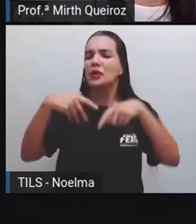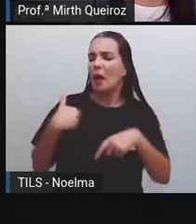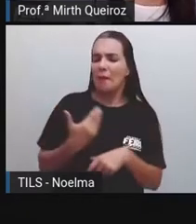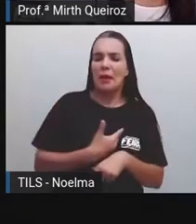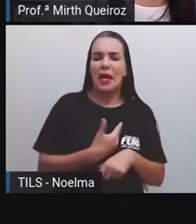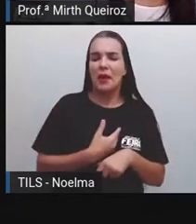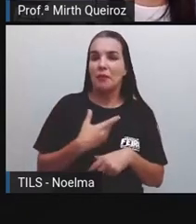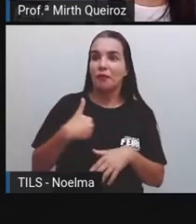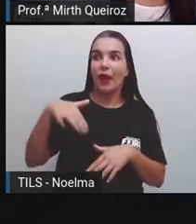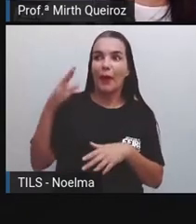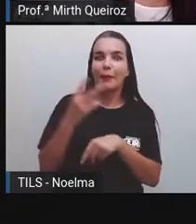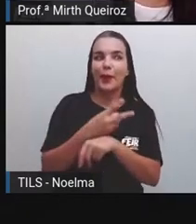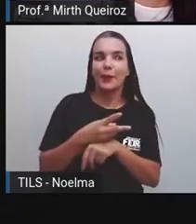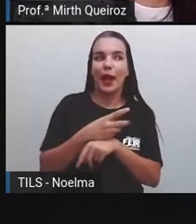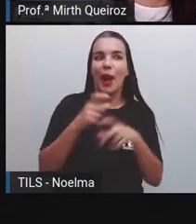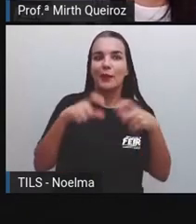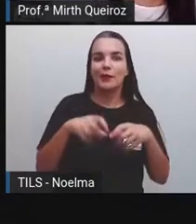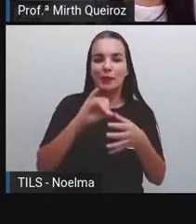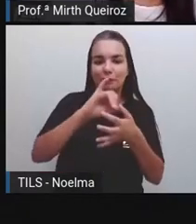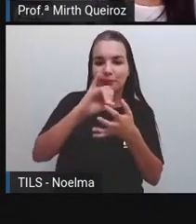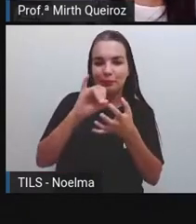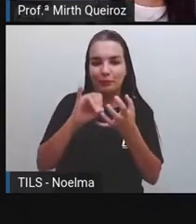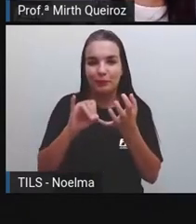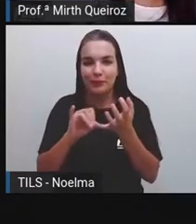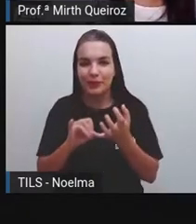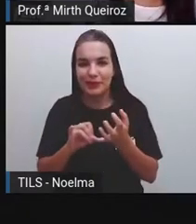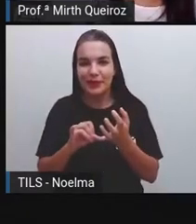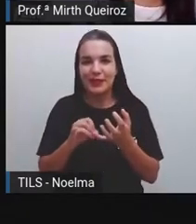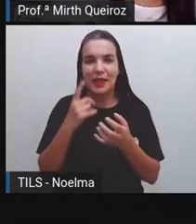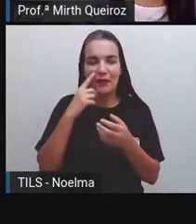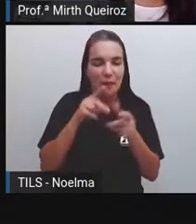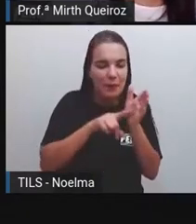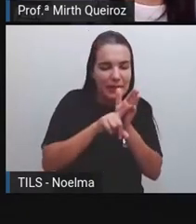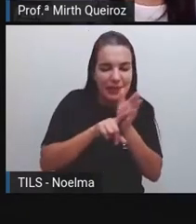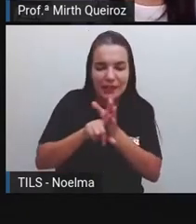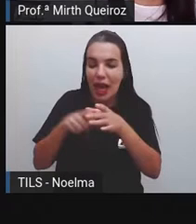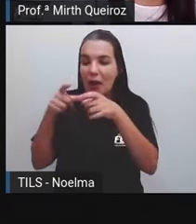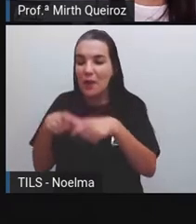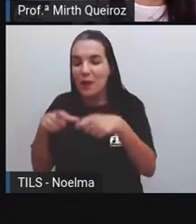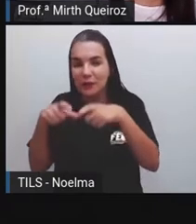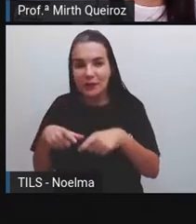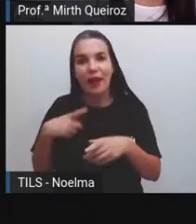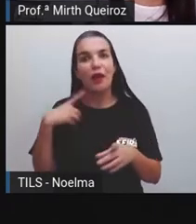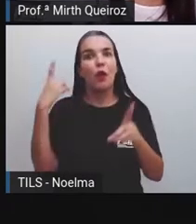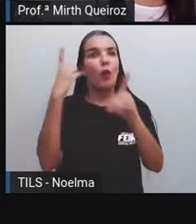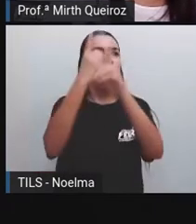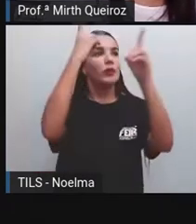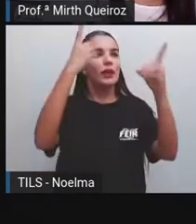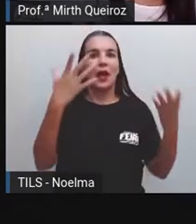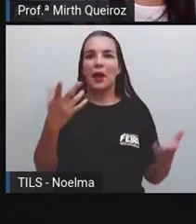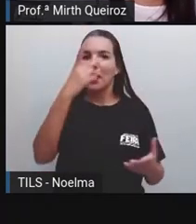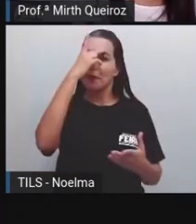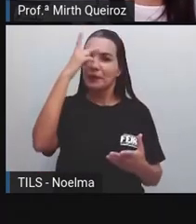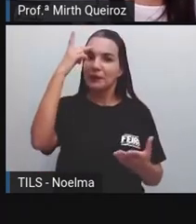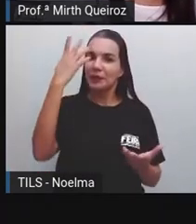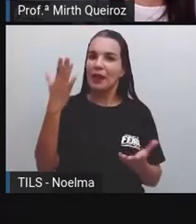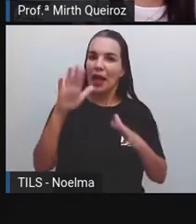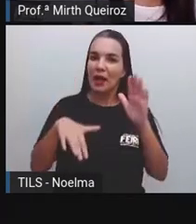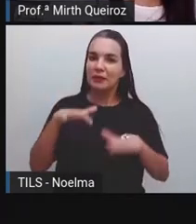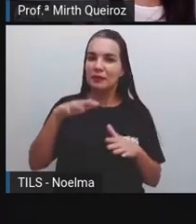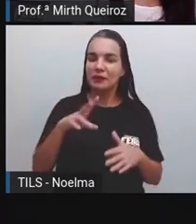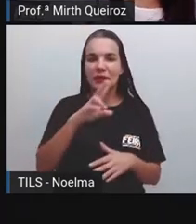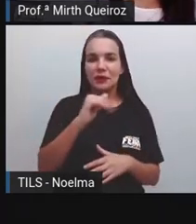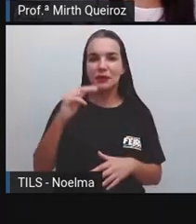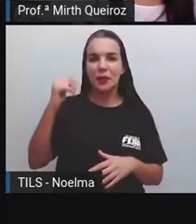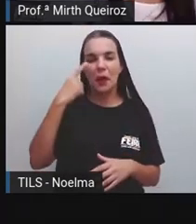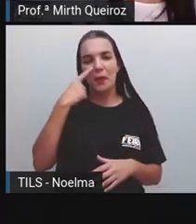na rede social Coloca o nome ali, em modo de pesquisa E a gente consegue encontrar pessoas que às vezes a gente não via